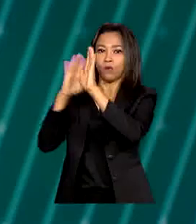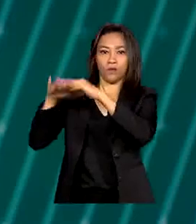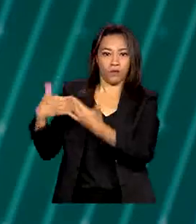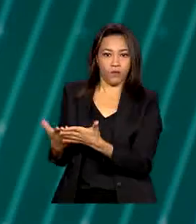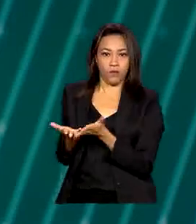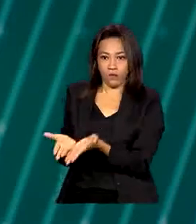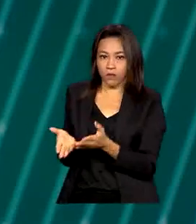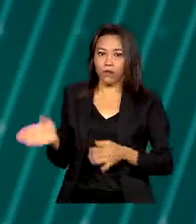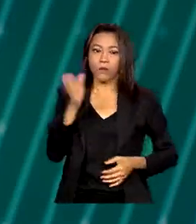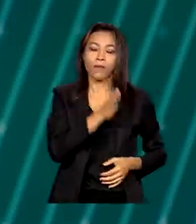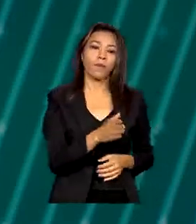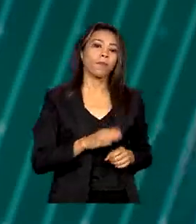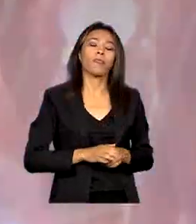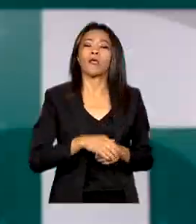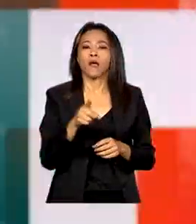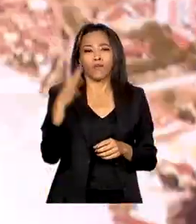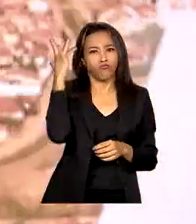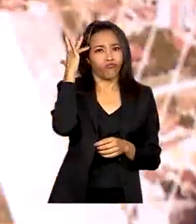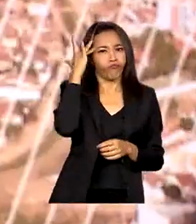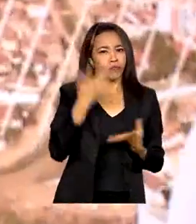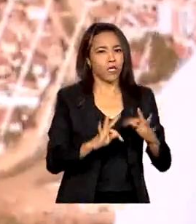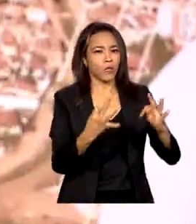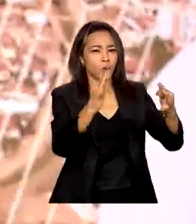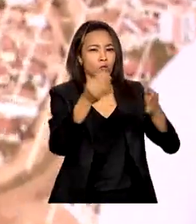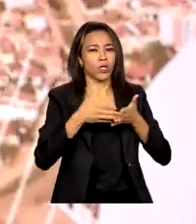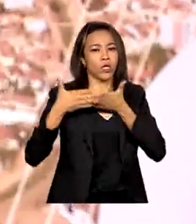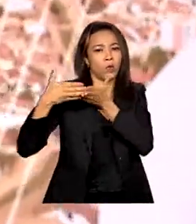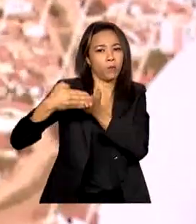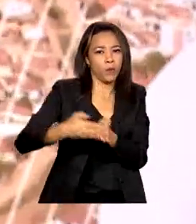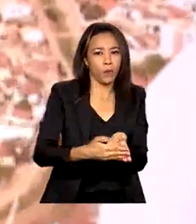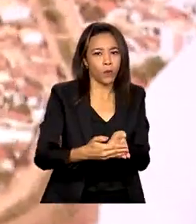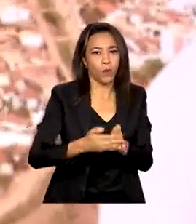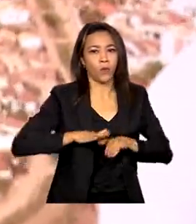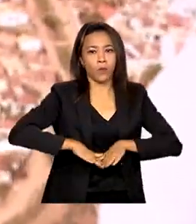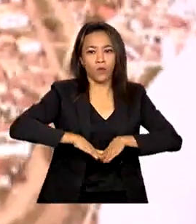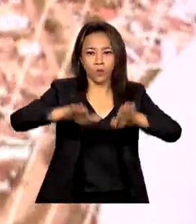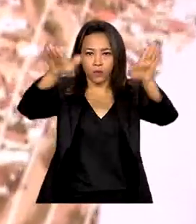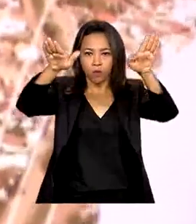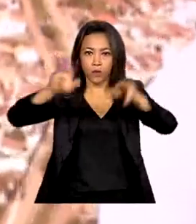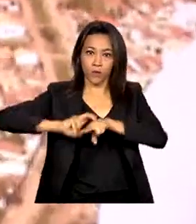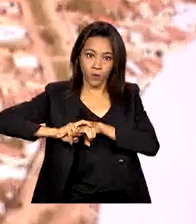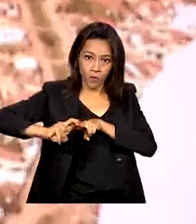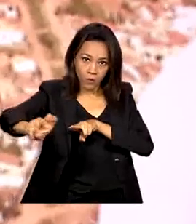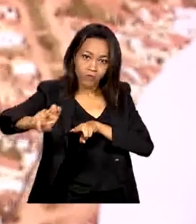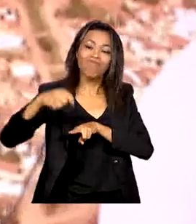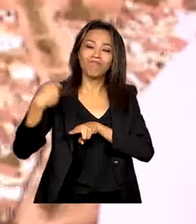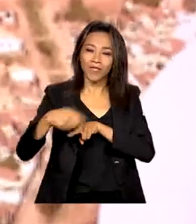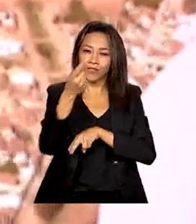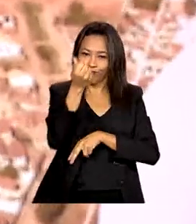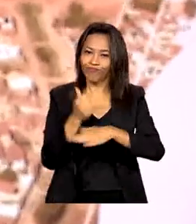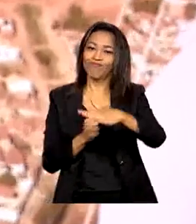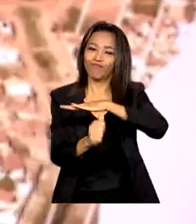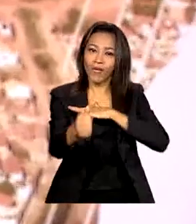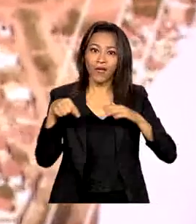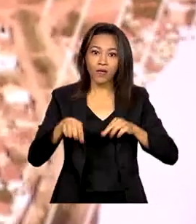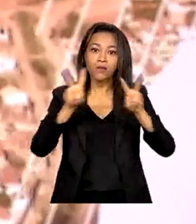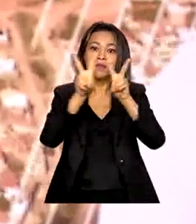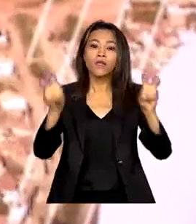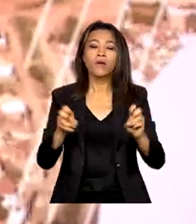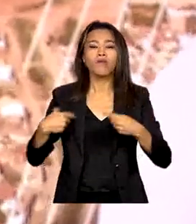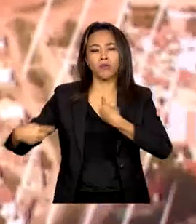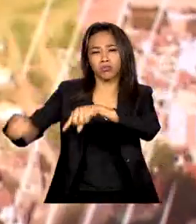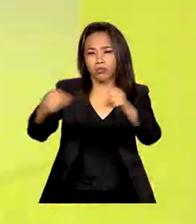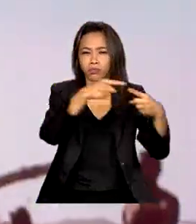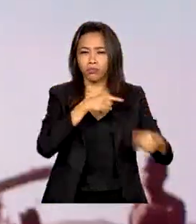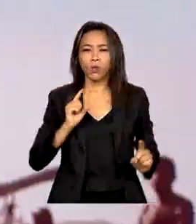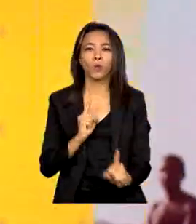Modernizar portos, aeroportos, rodovias e ferrovias exige investimentos. O assunto também foi debatido durante o encontro